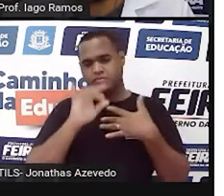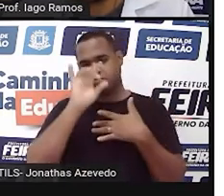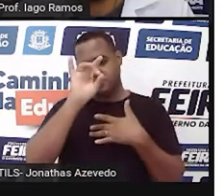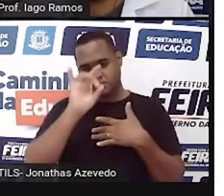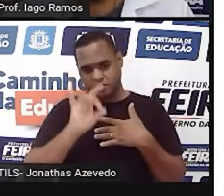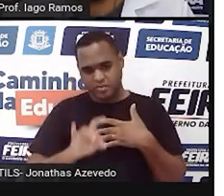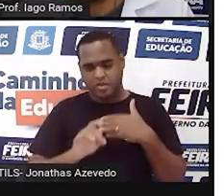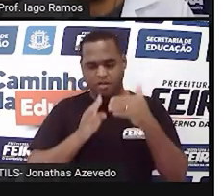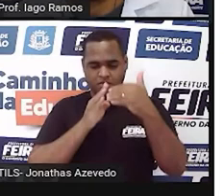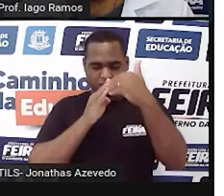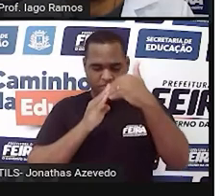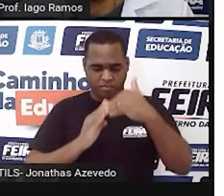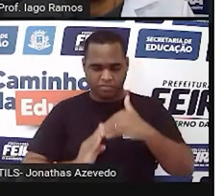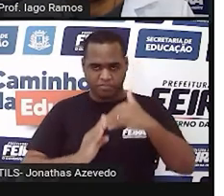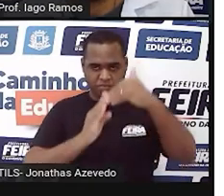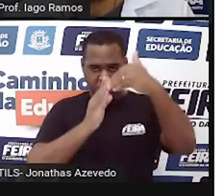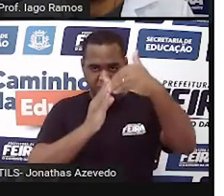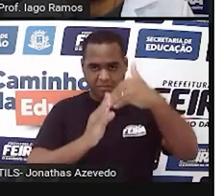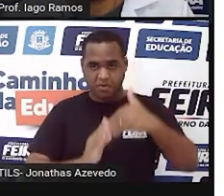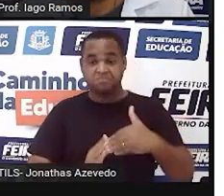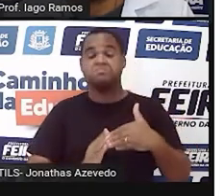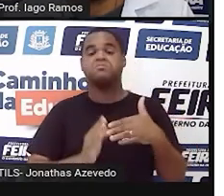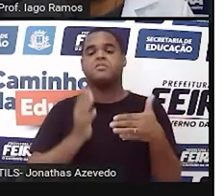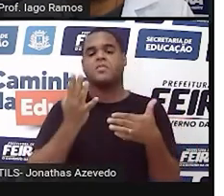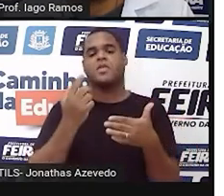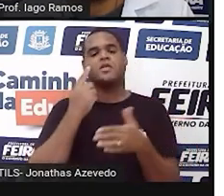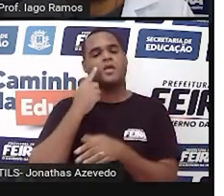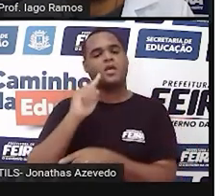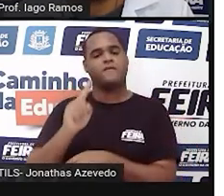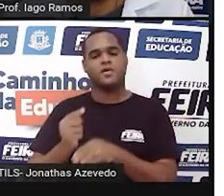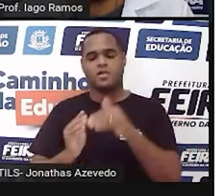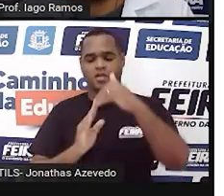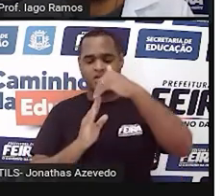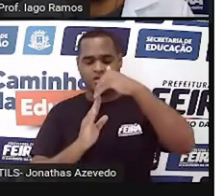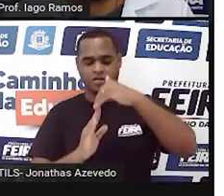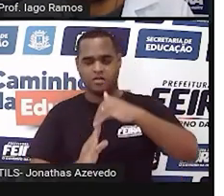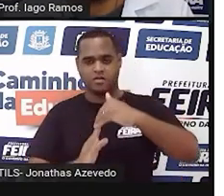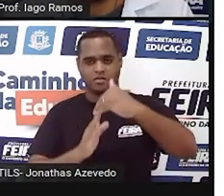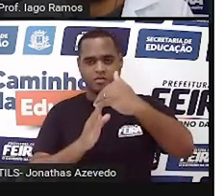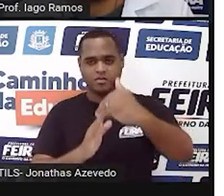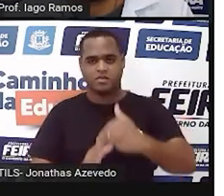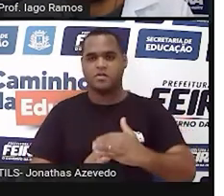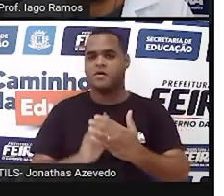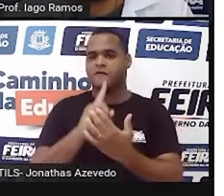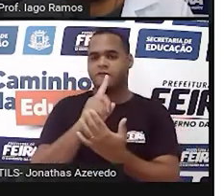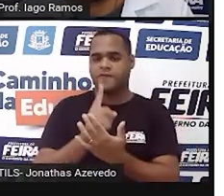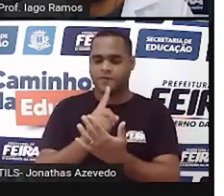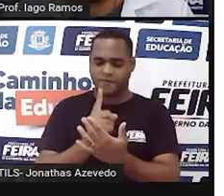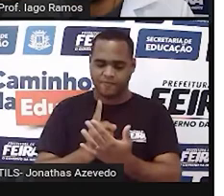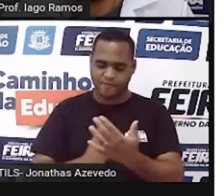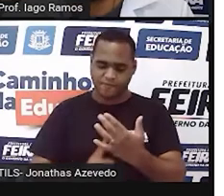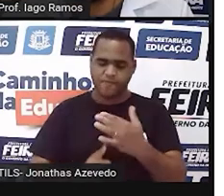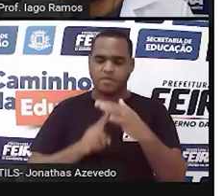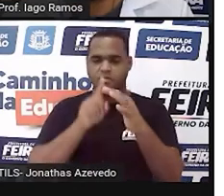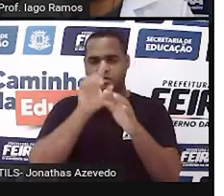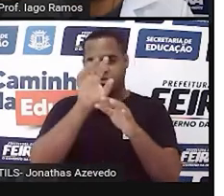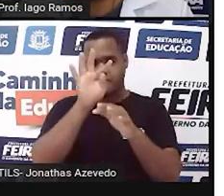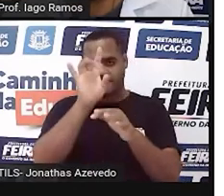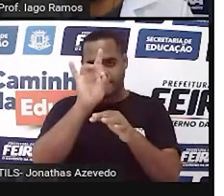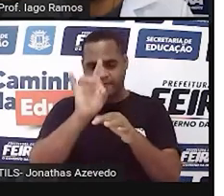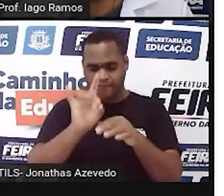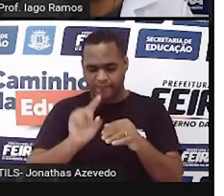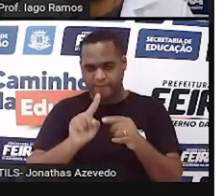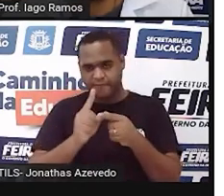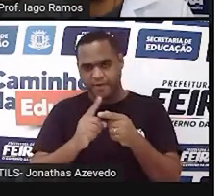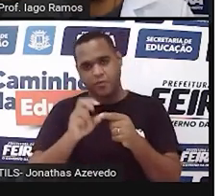alinhadinho. As vírgulas ficam alinhadas, vírgula embaixo de vírgula, e segue os outros